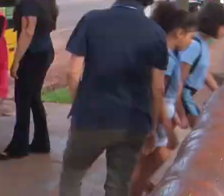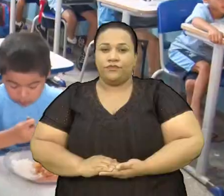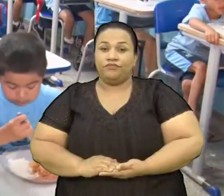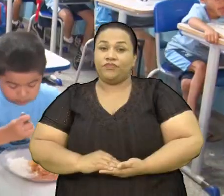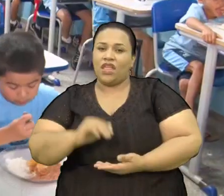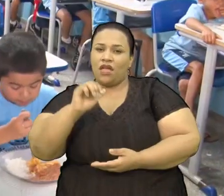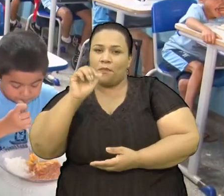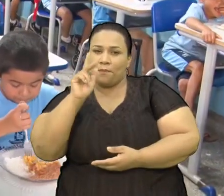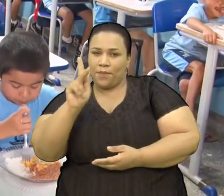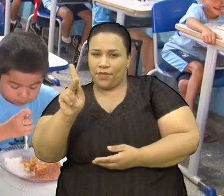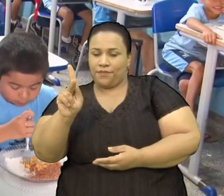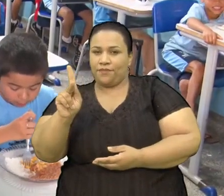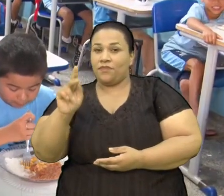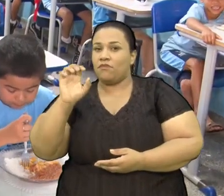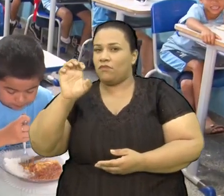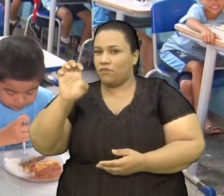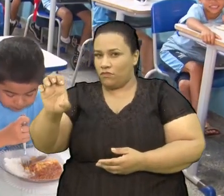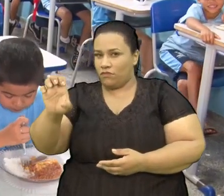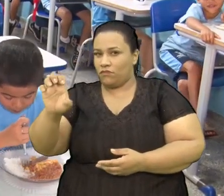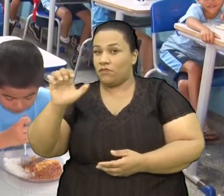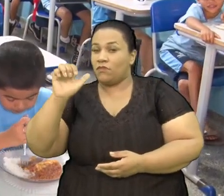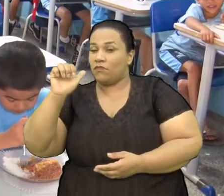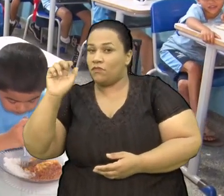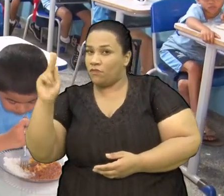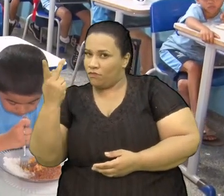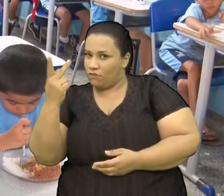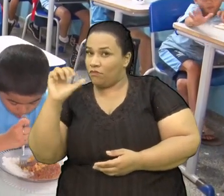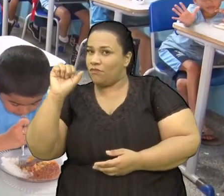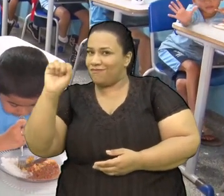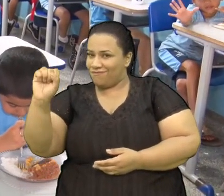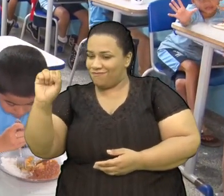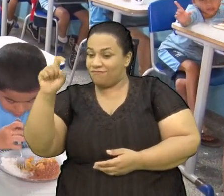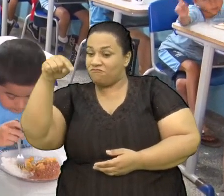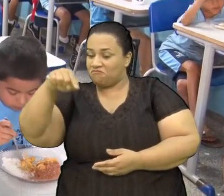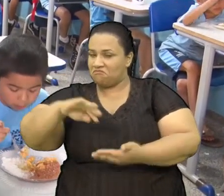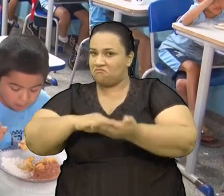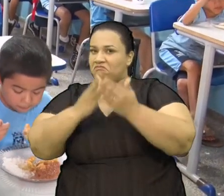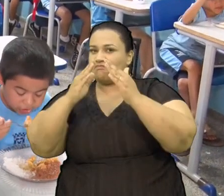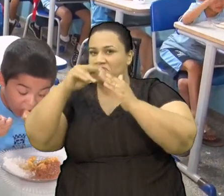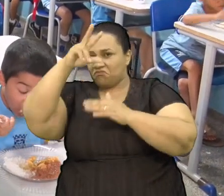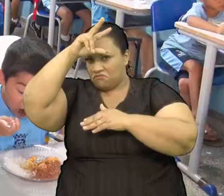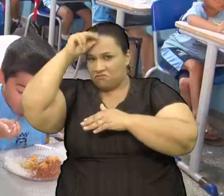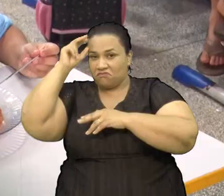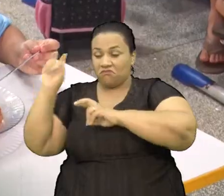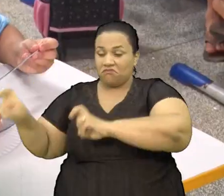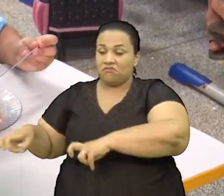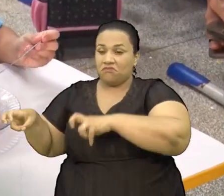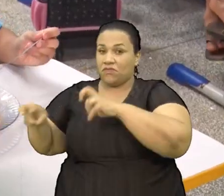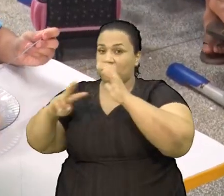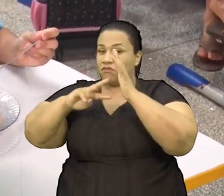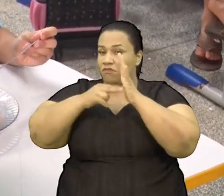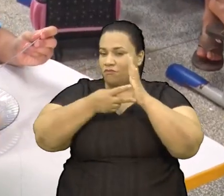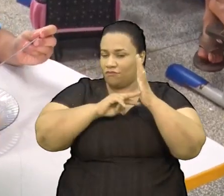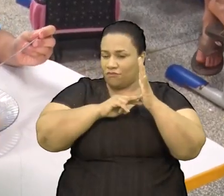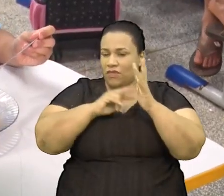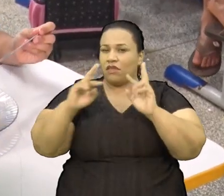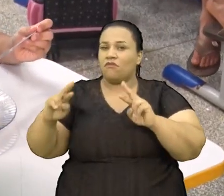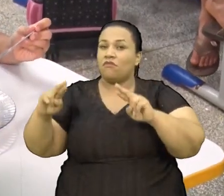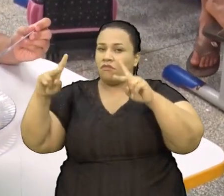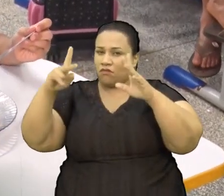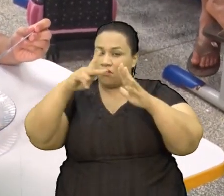As letras P E HS Aqui na escola Barão Tem um significado à parte